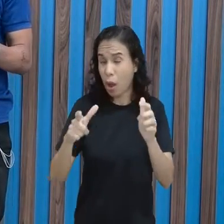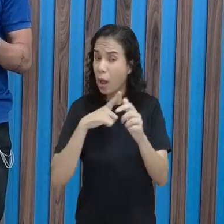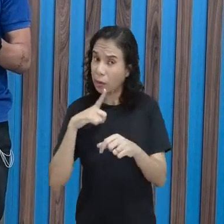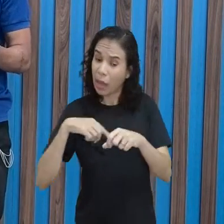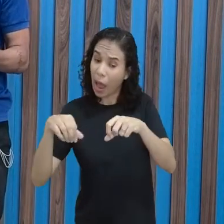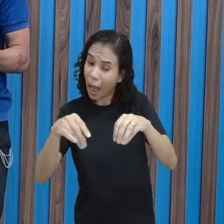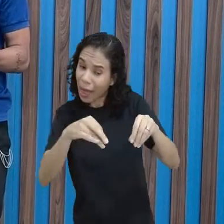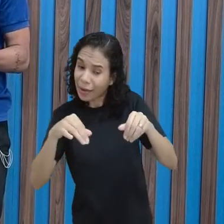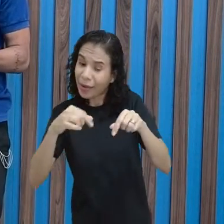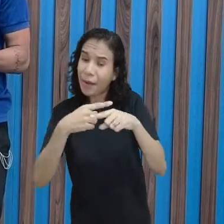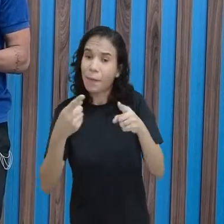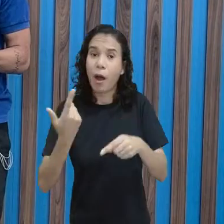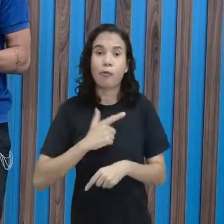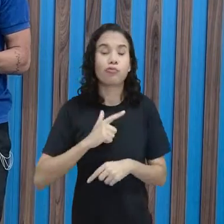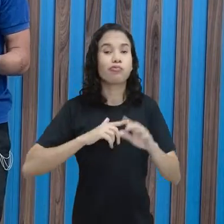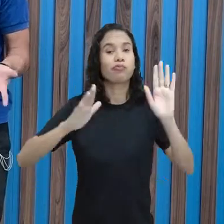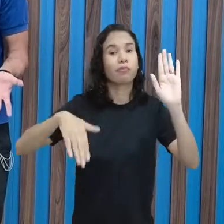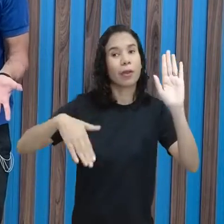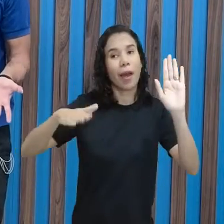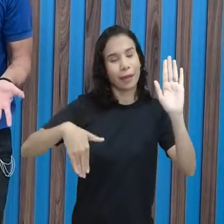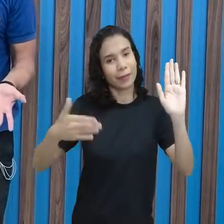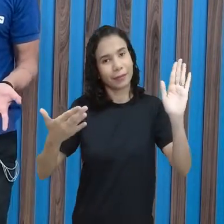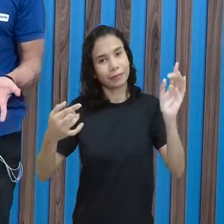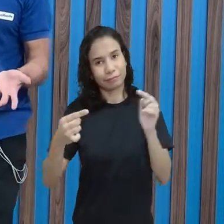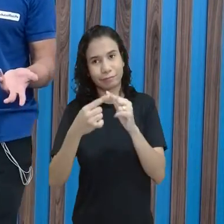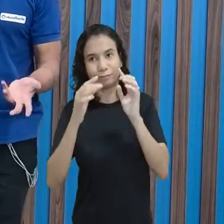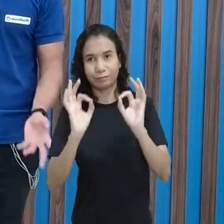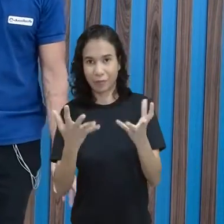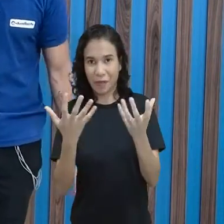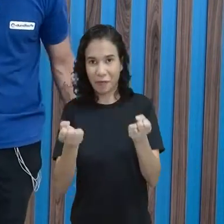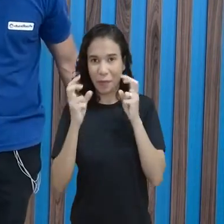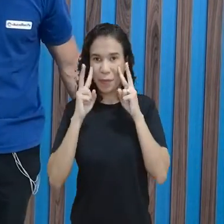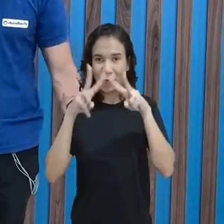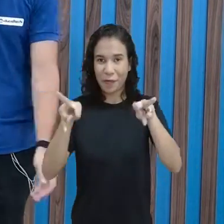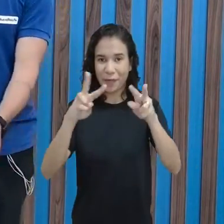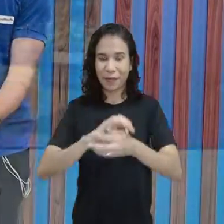areia, mas não é necessariamente uma praia. Vamos embora.